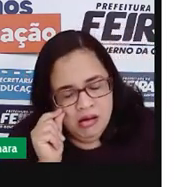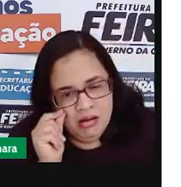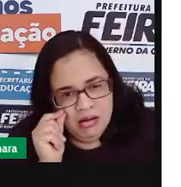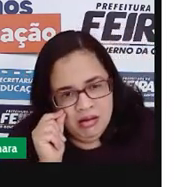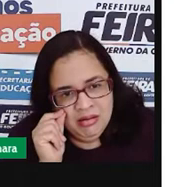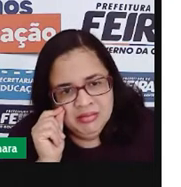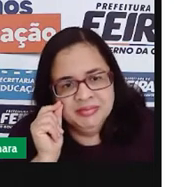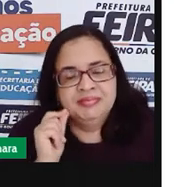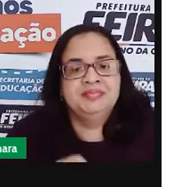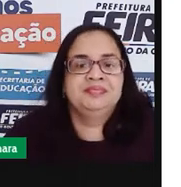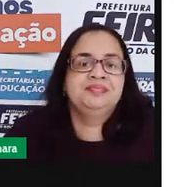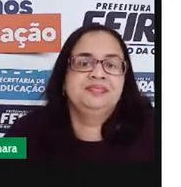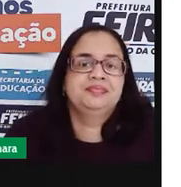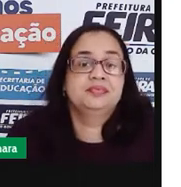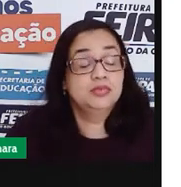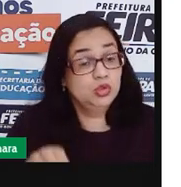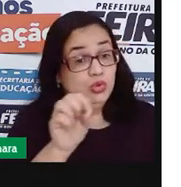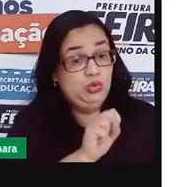Sonolenta.